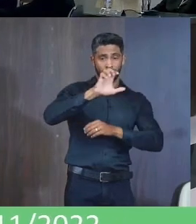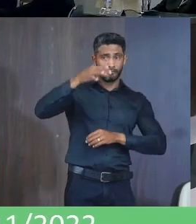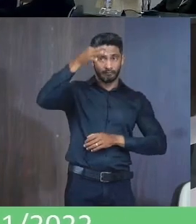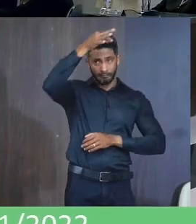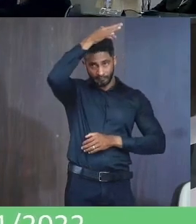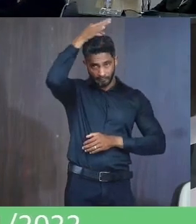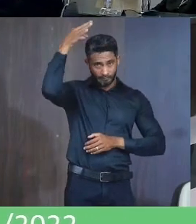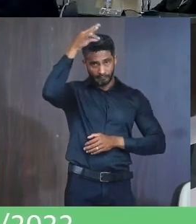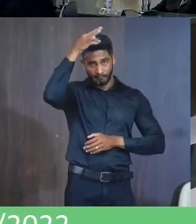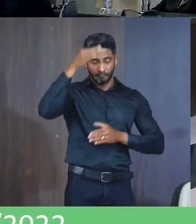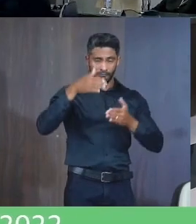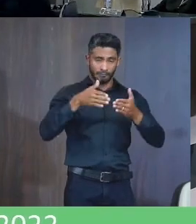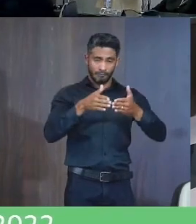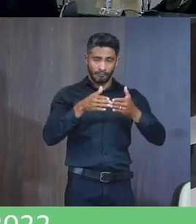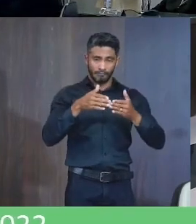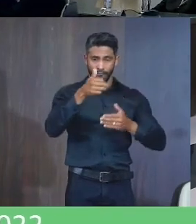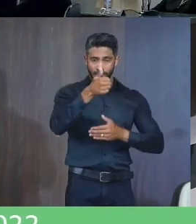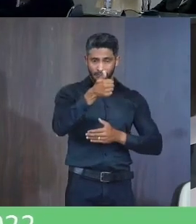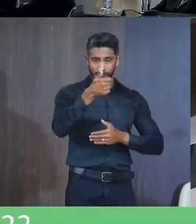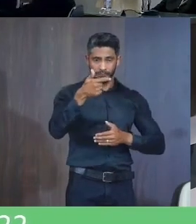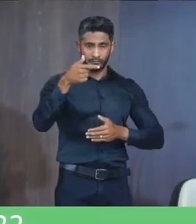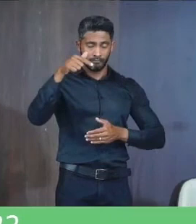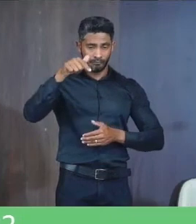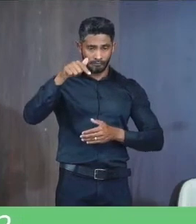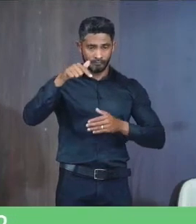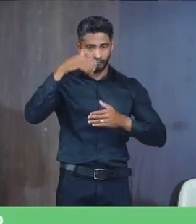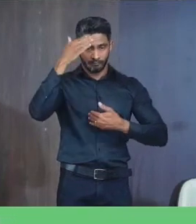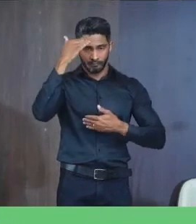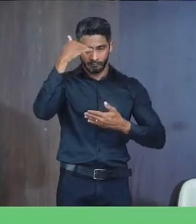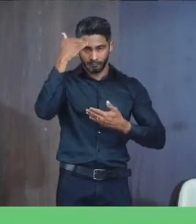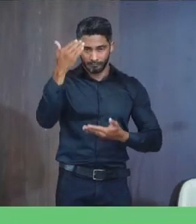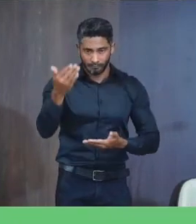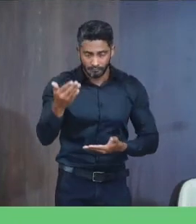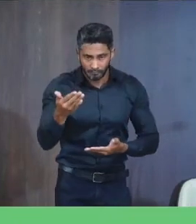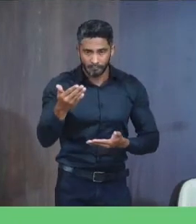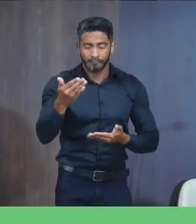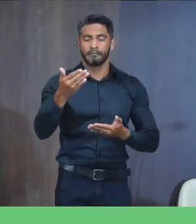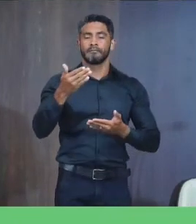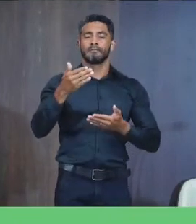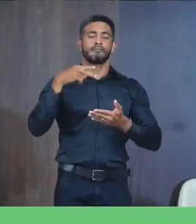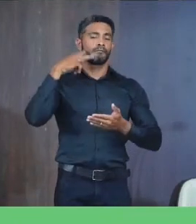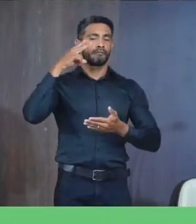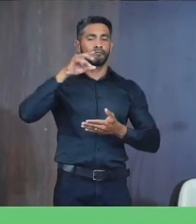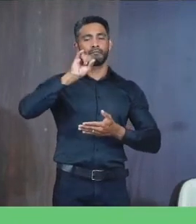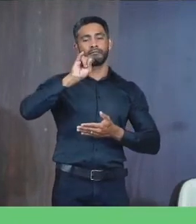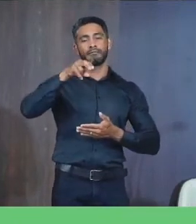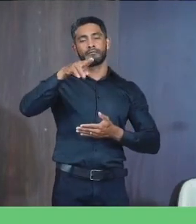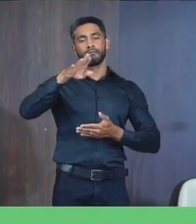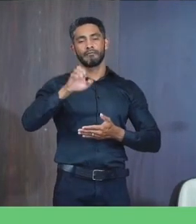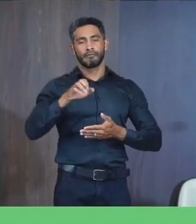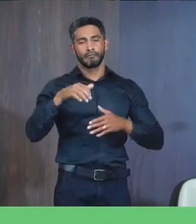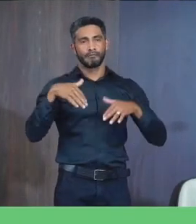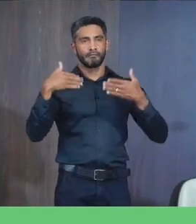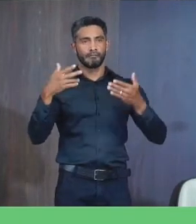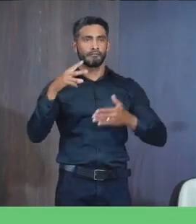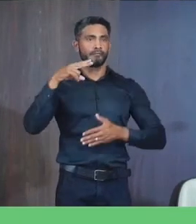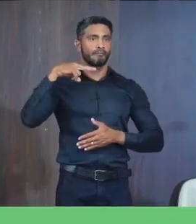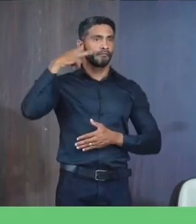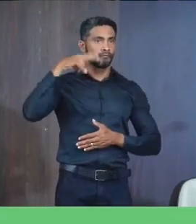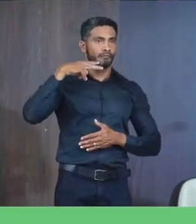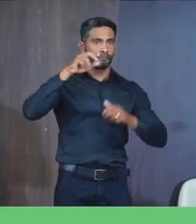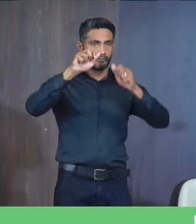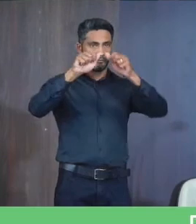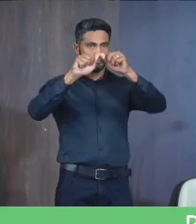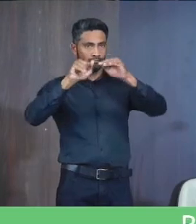Requerimento 127 2022 Voto de congratulação Autoria Vereadora Islane Da Silva Pedro Excelentíssimo Senhor Presidente A